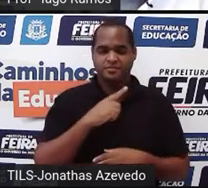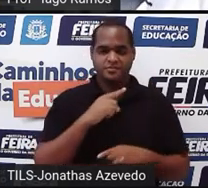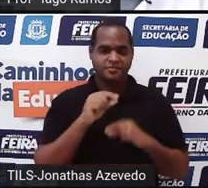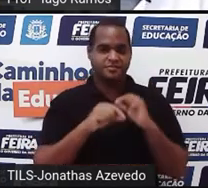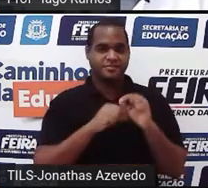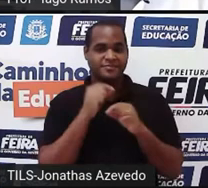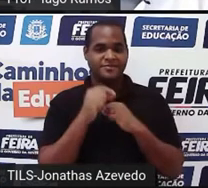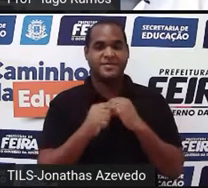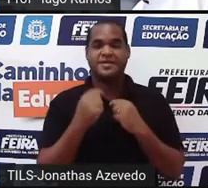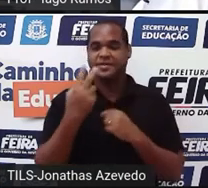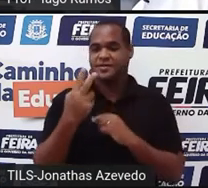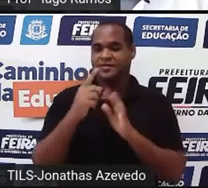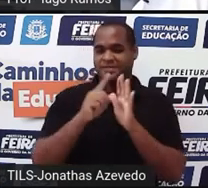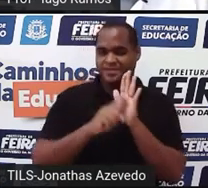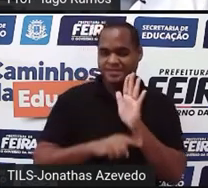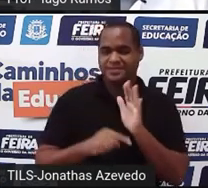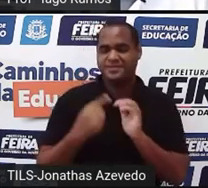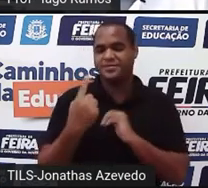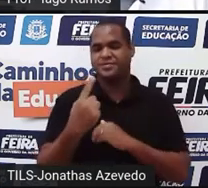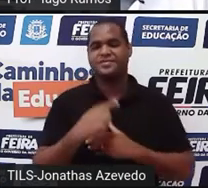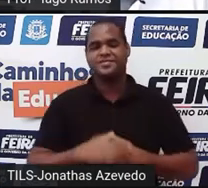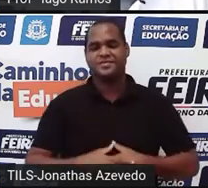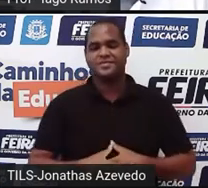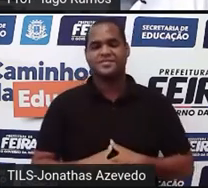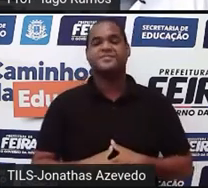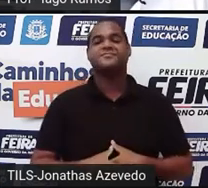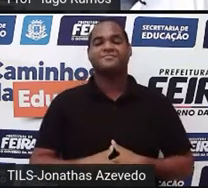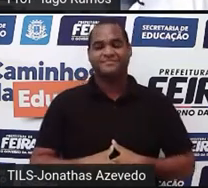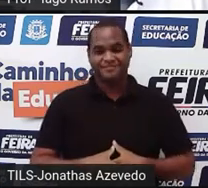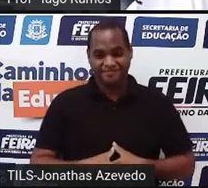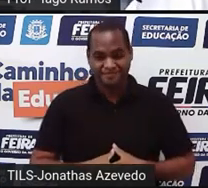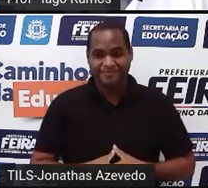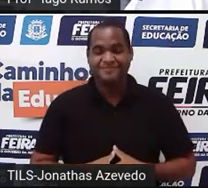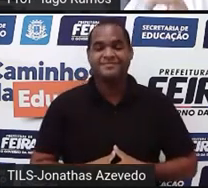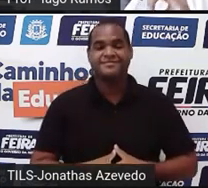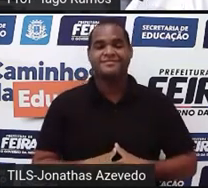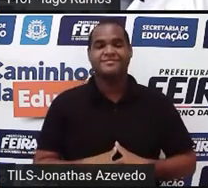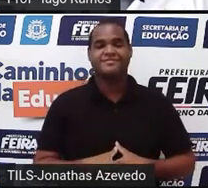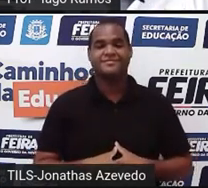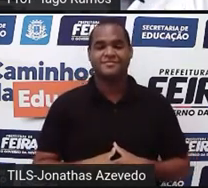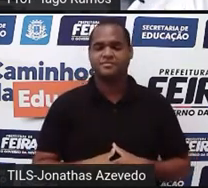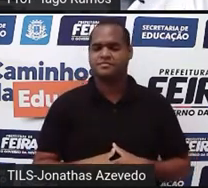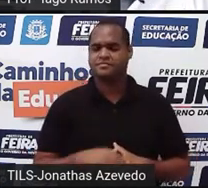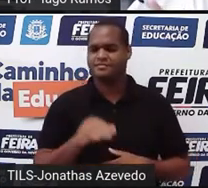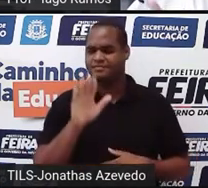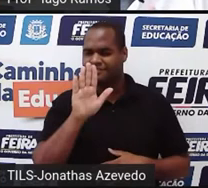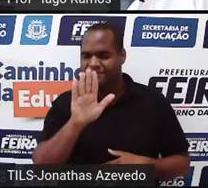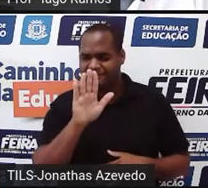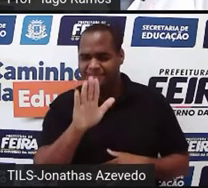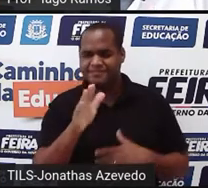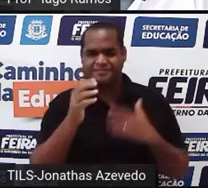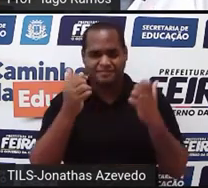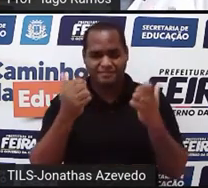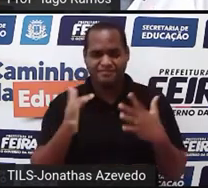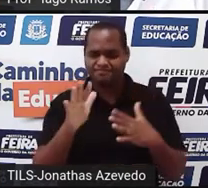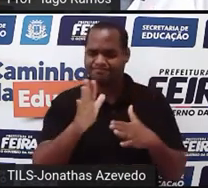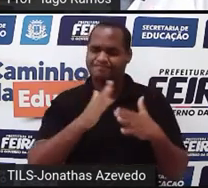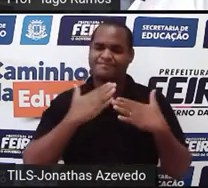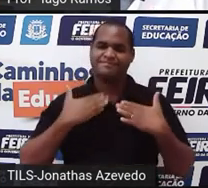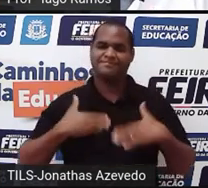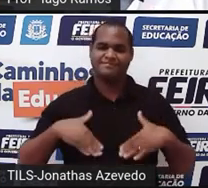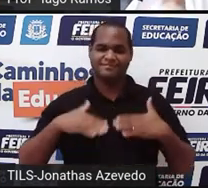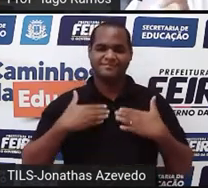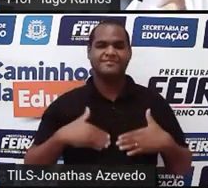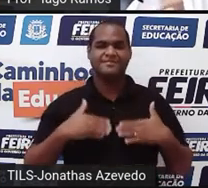2, y igual a menos 1. Tá bom? Mas, fica tranquilo,